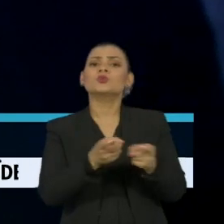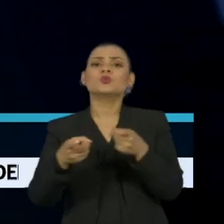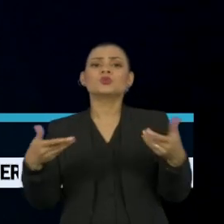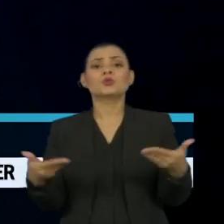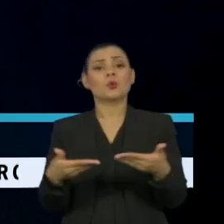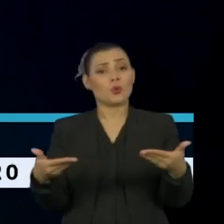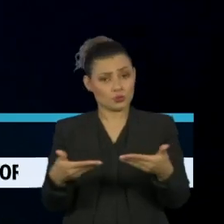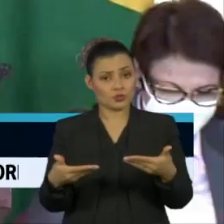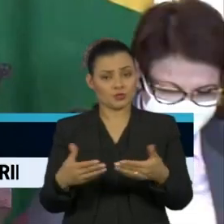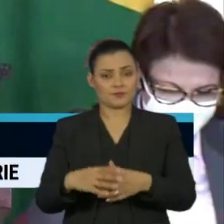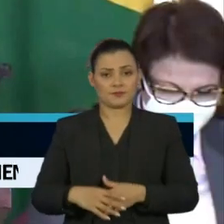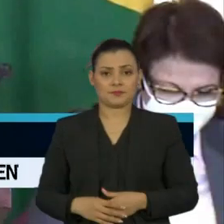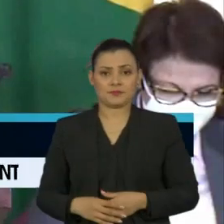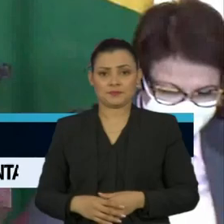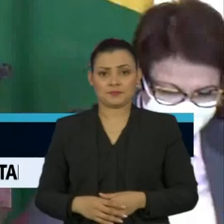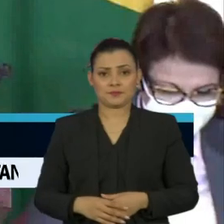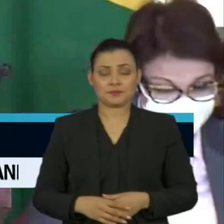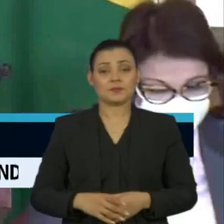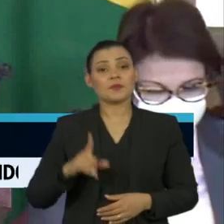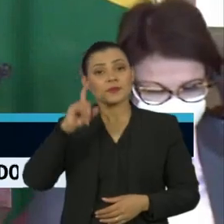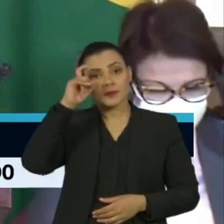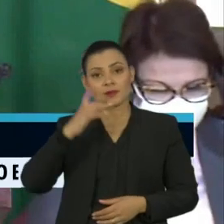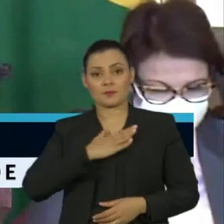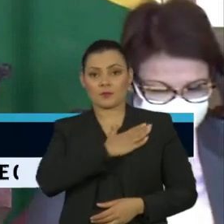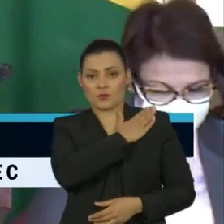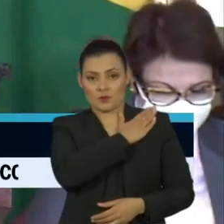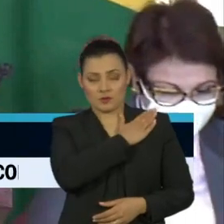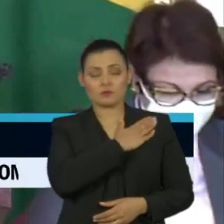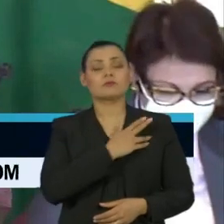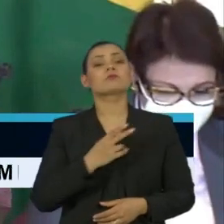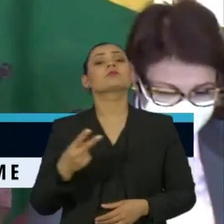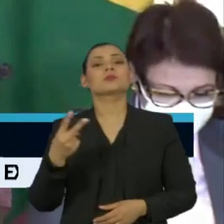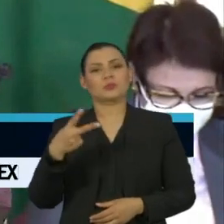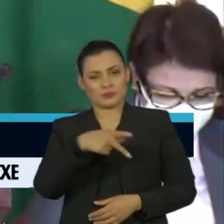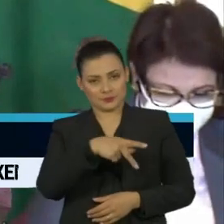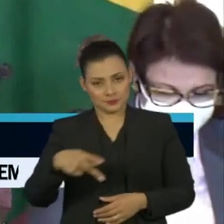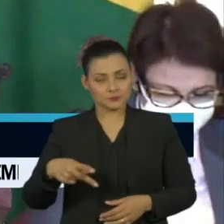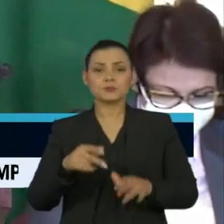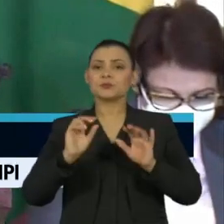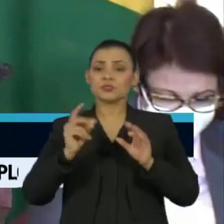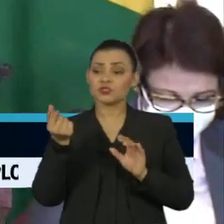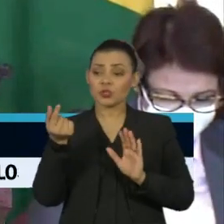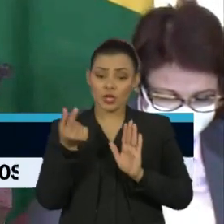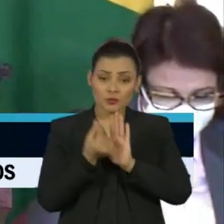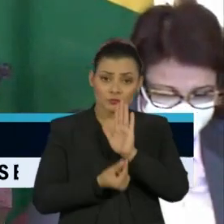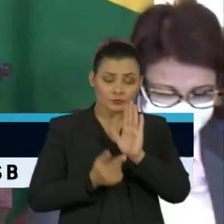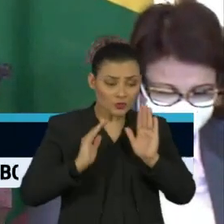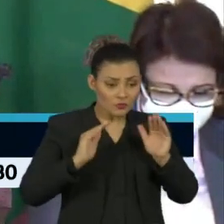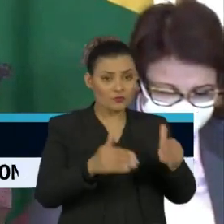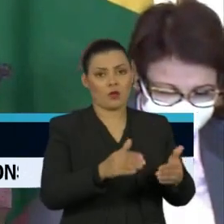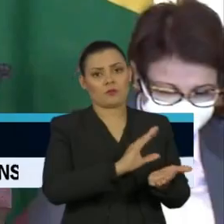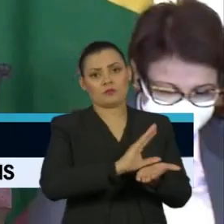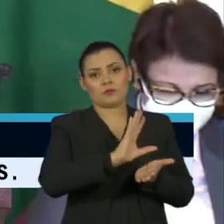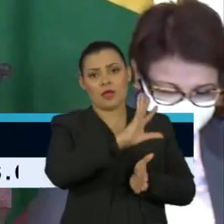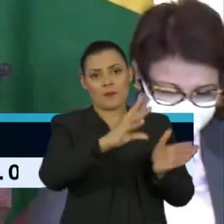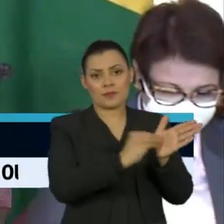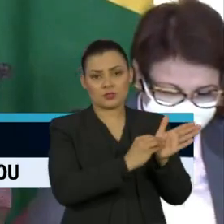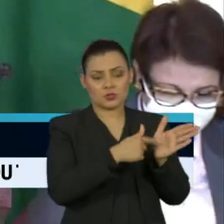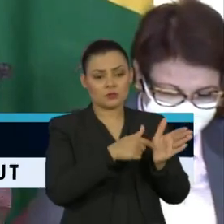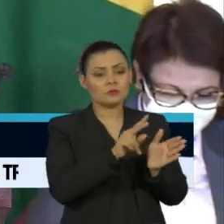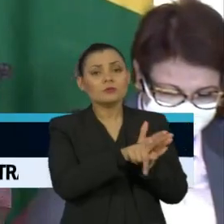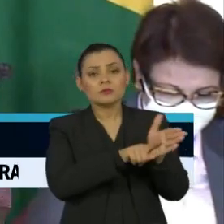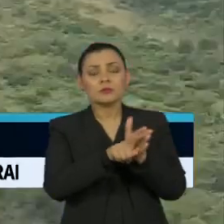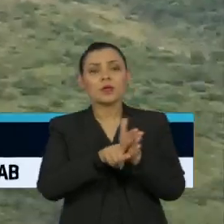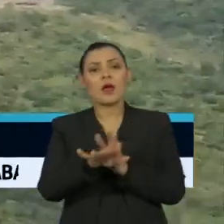uma reunião do grupo. Hamilton Mourão disse que a destinação de recursos específicos para a Amazônia precisa ser analisada pela